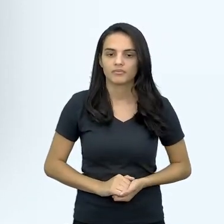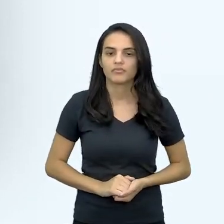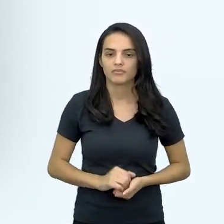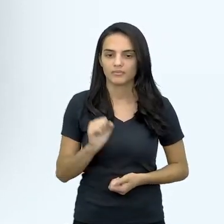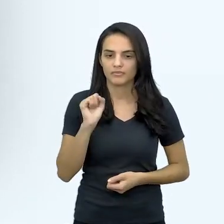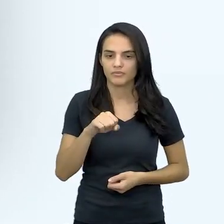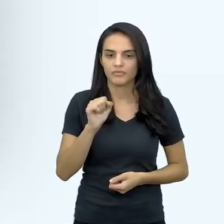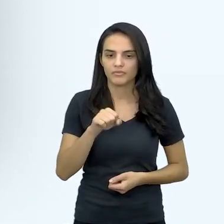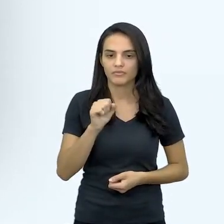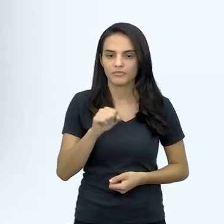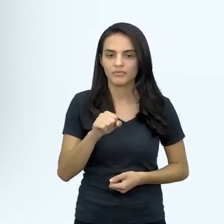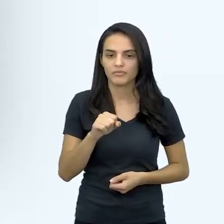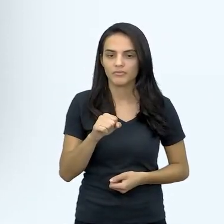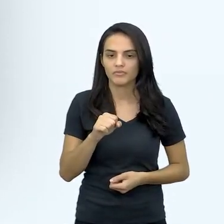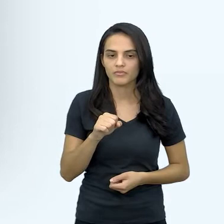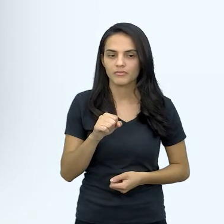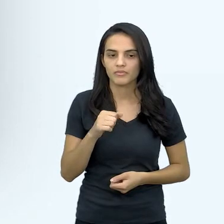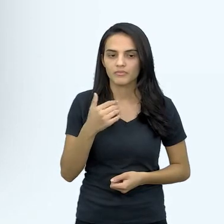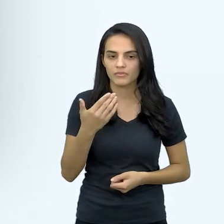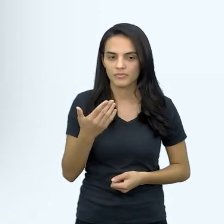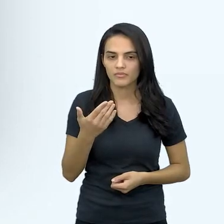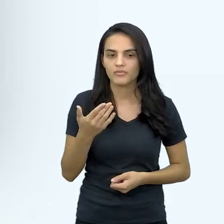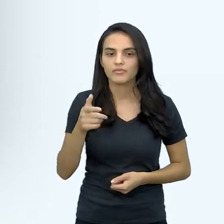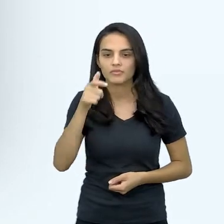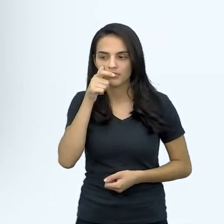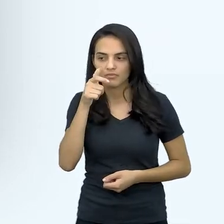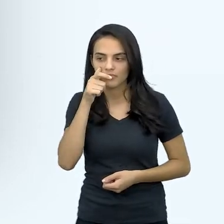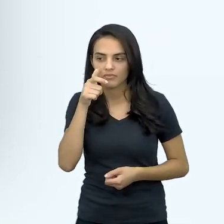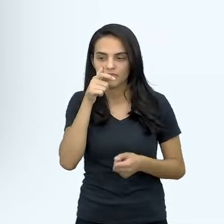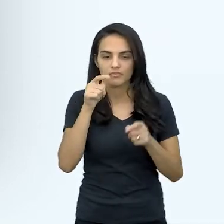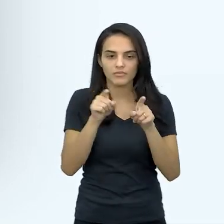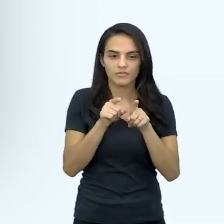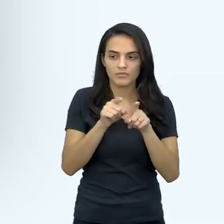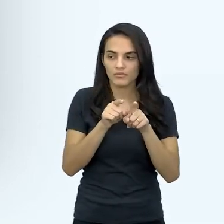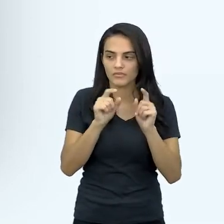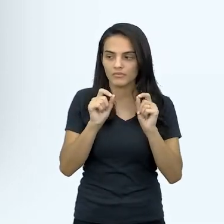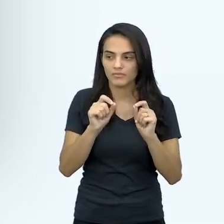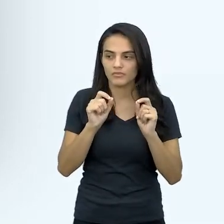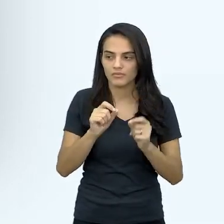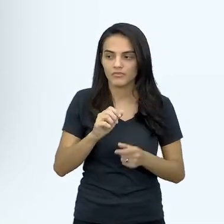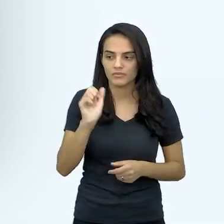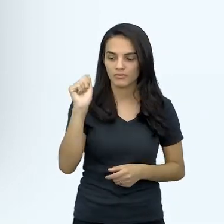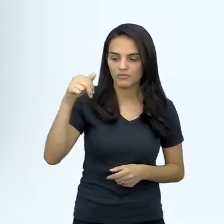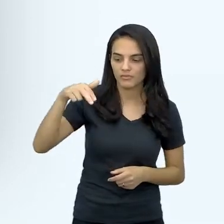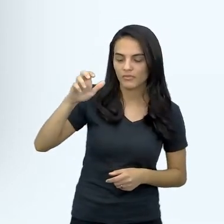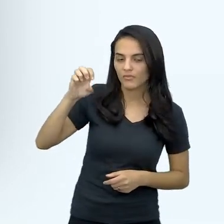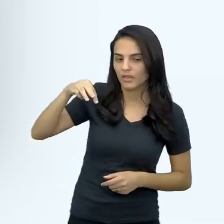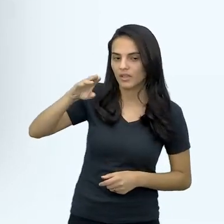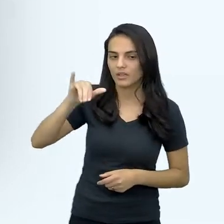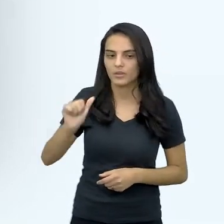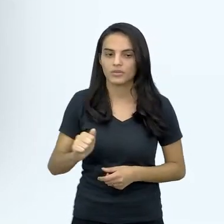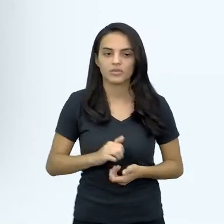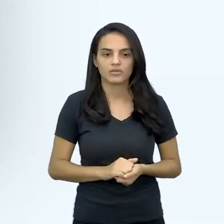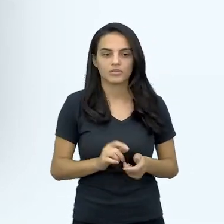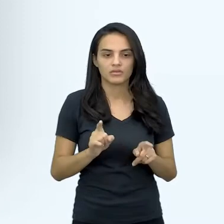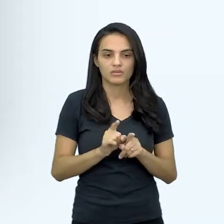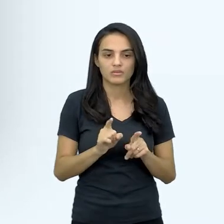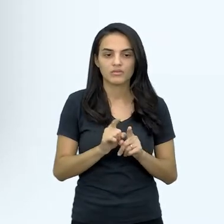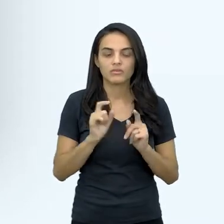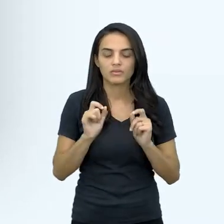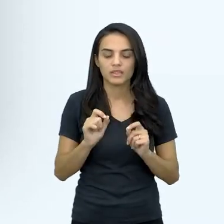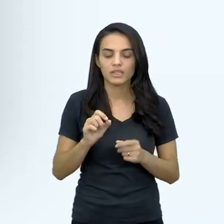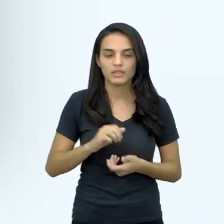Sim, Priscila. É muito interessante, né, o que é a anemia, né, antes de entrar, né, e entrar todo esse,